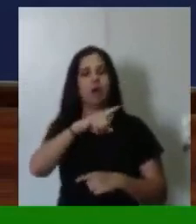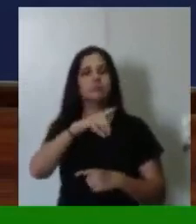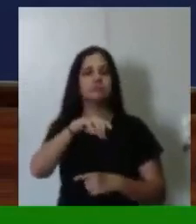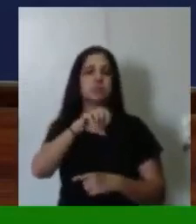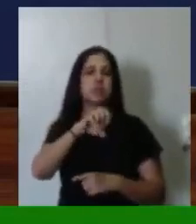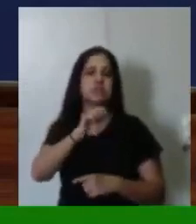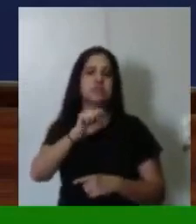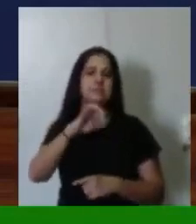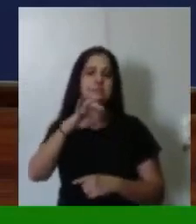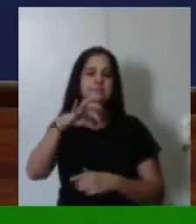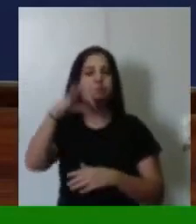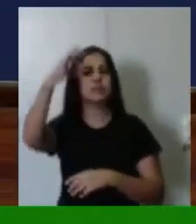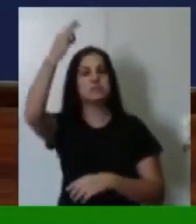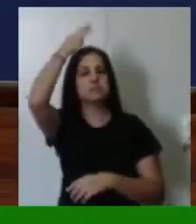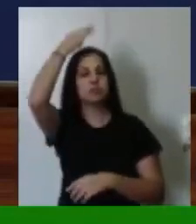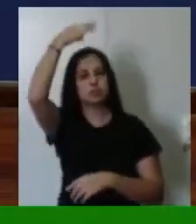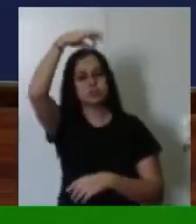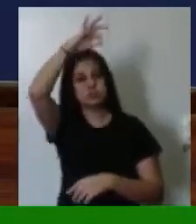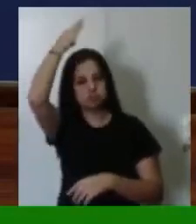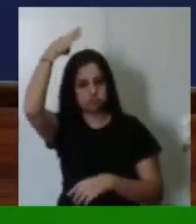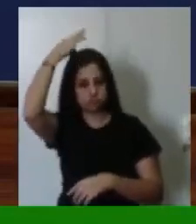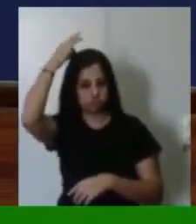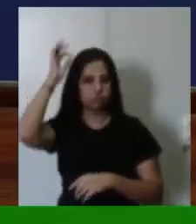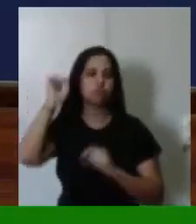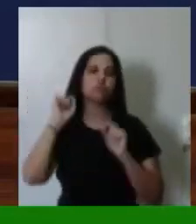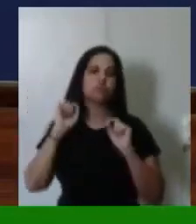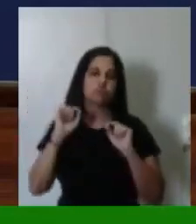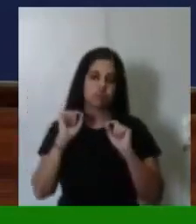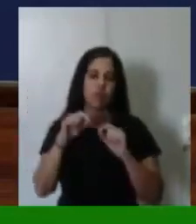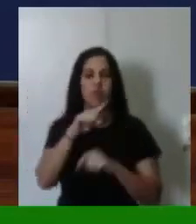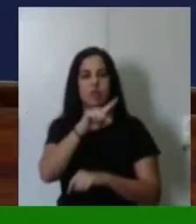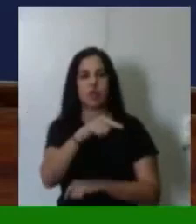naquele ano de 77 para 78,